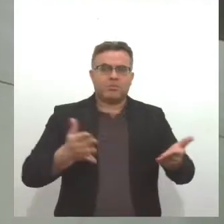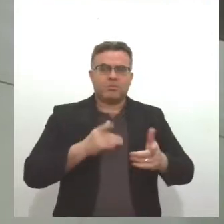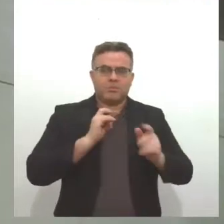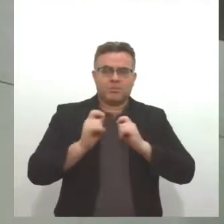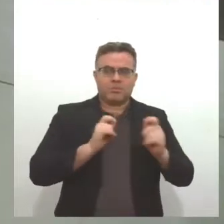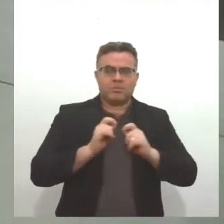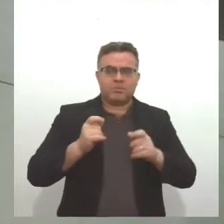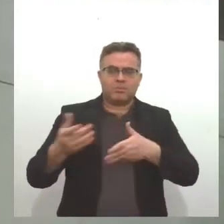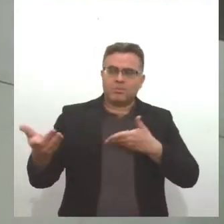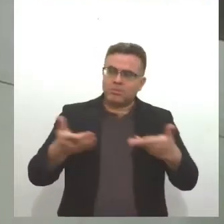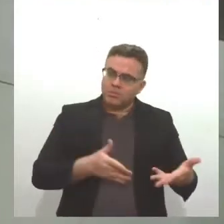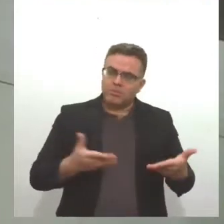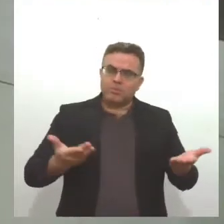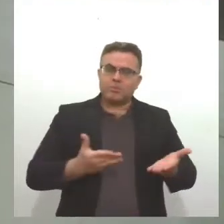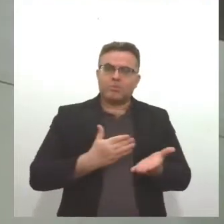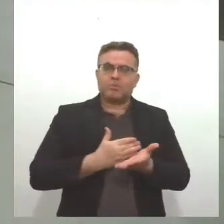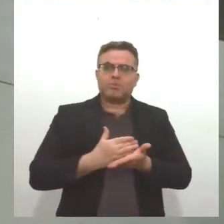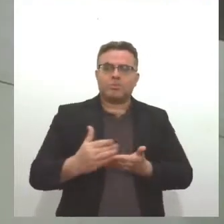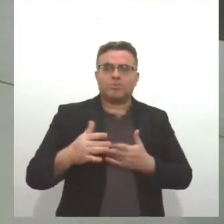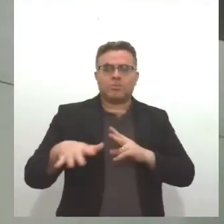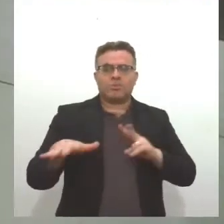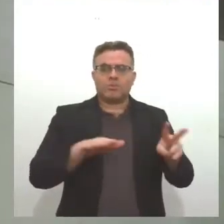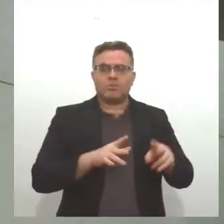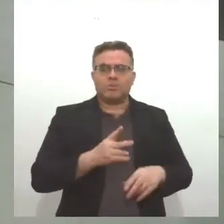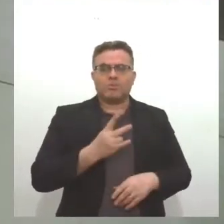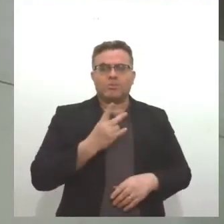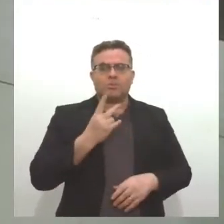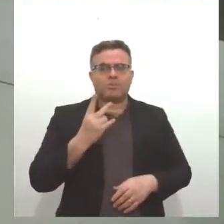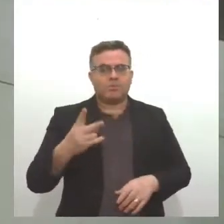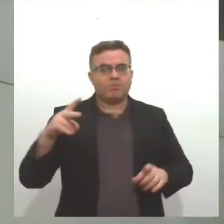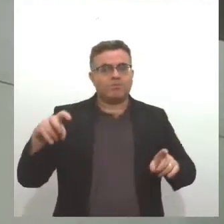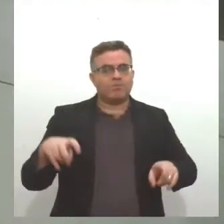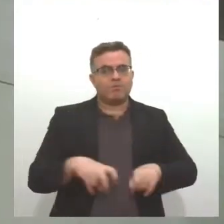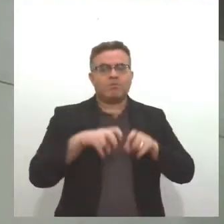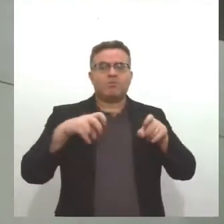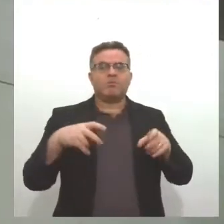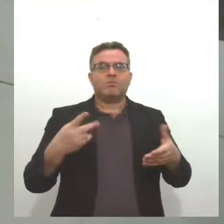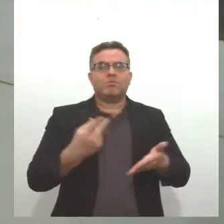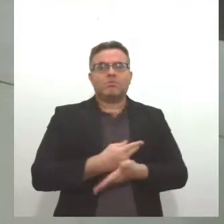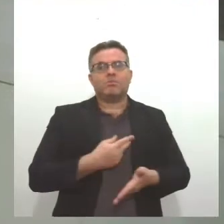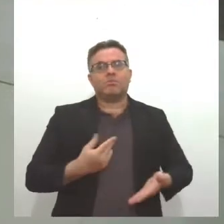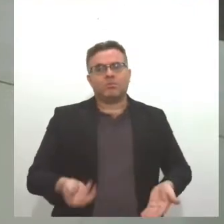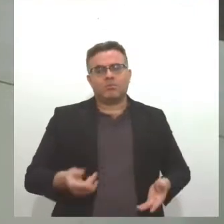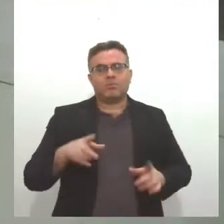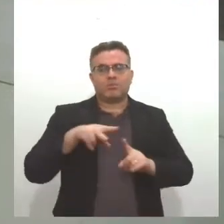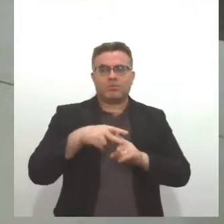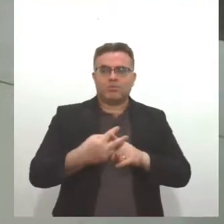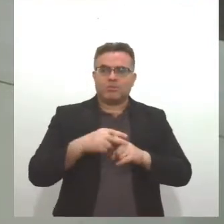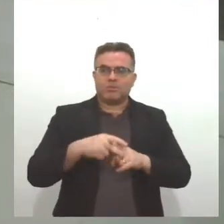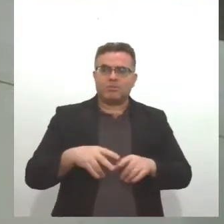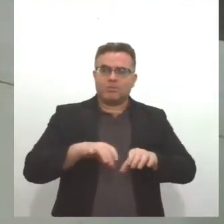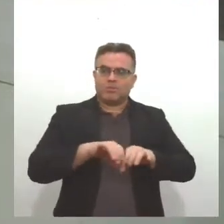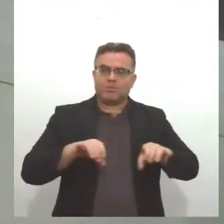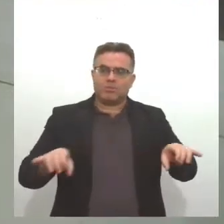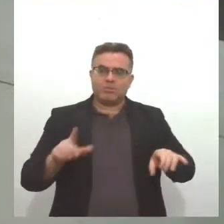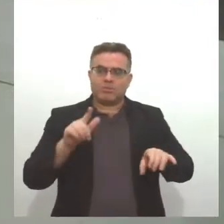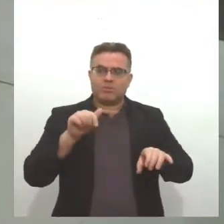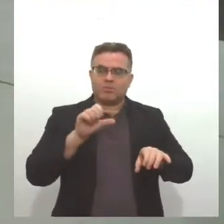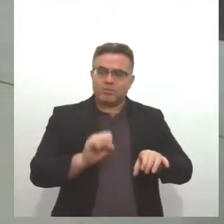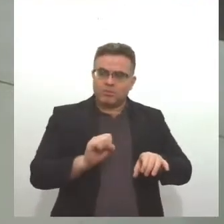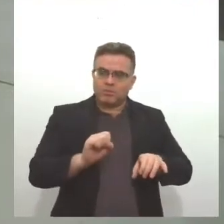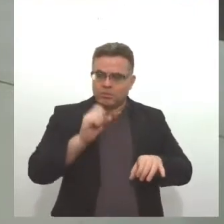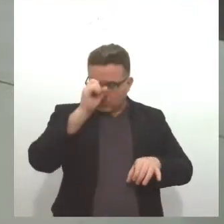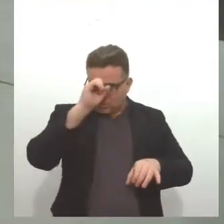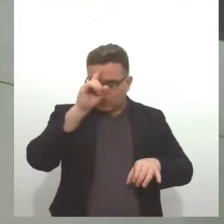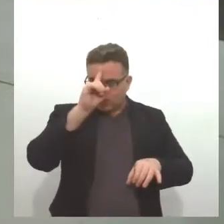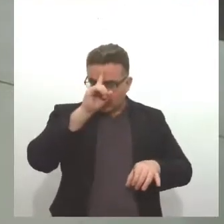No início desta semana, duas pessoas ficaram feridas durante um serviço de manutenção na tubulação de gás do Hospital Universitário